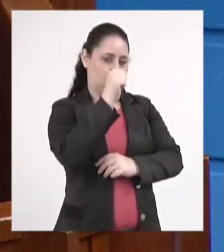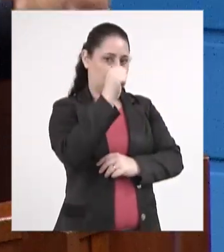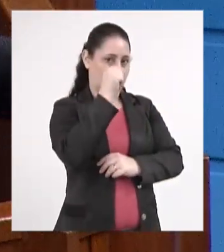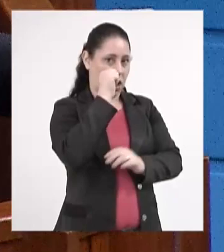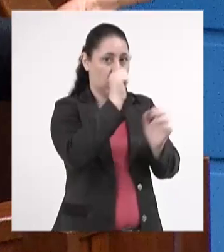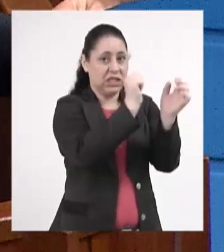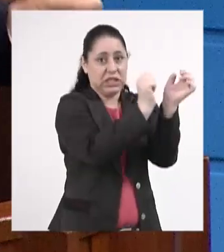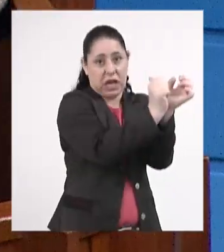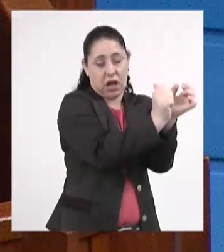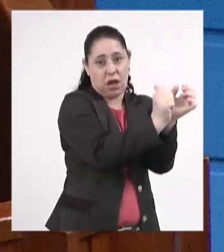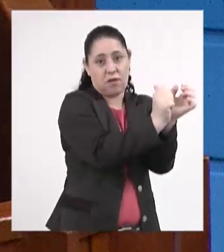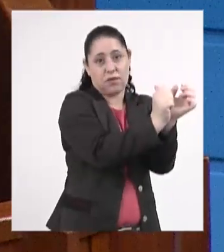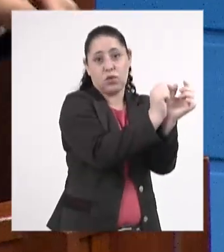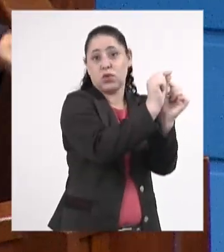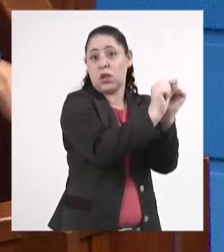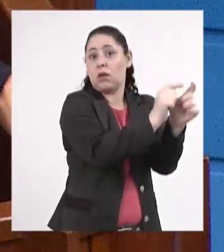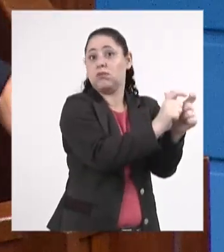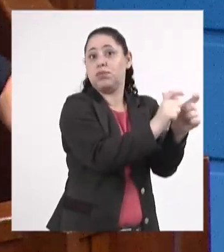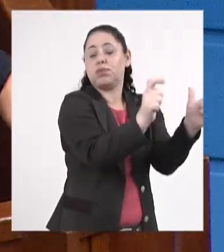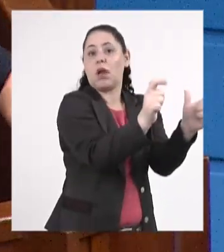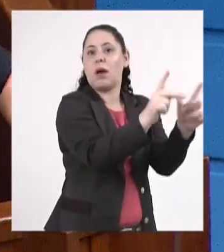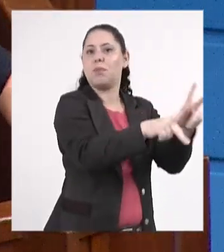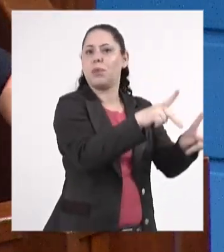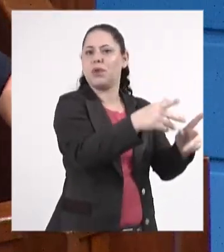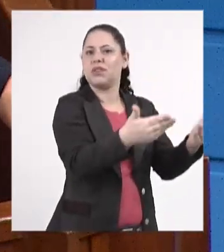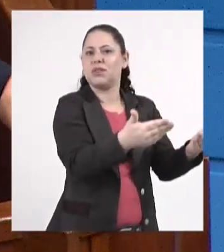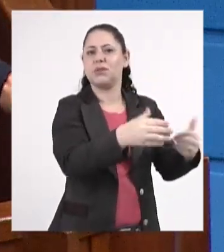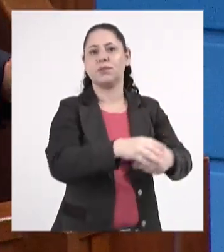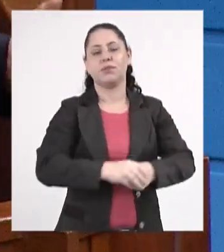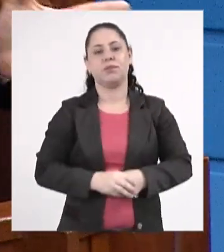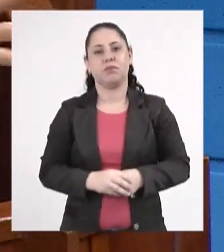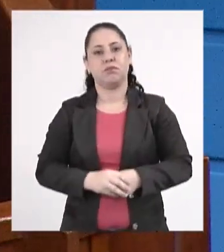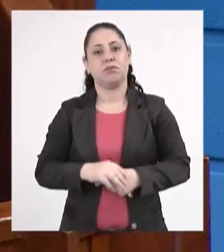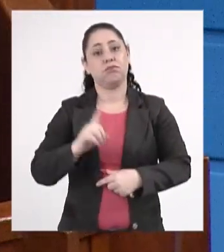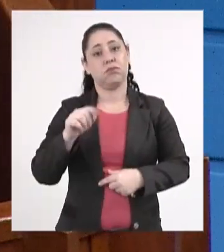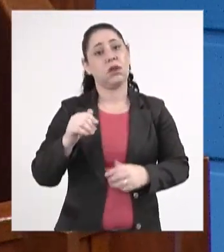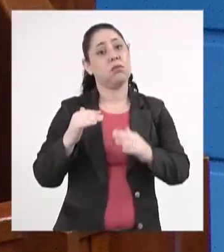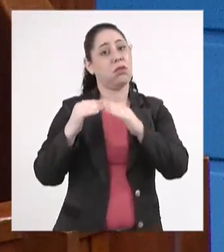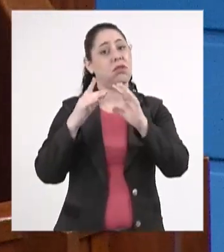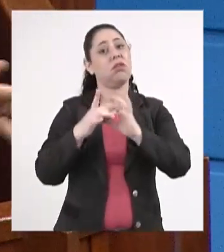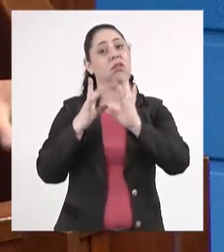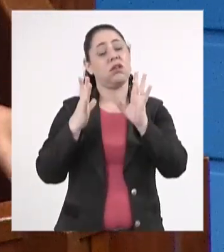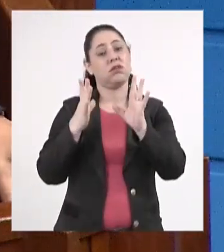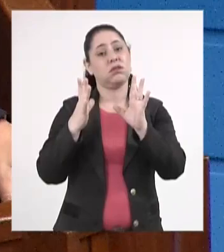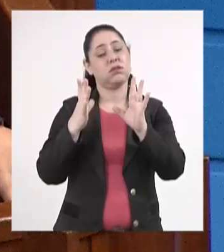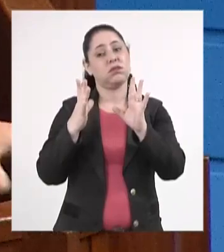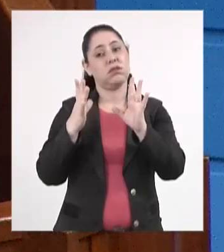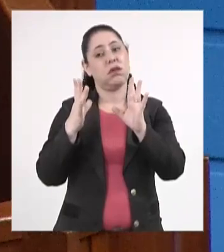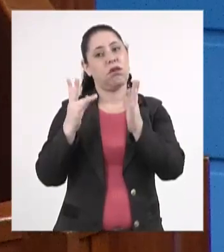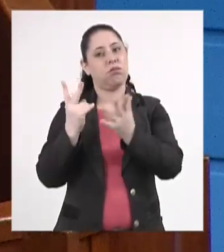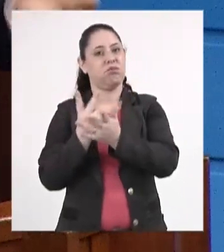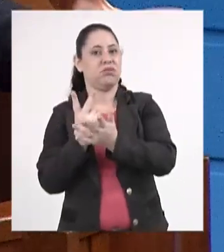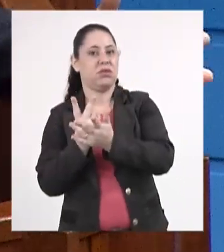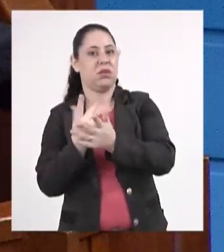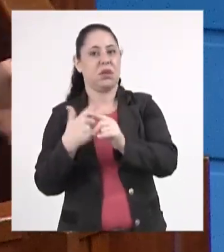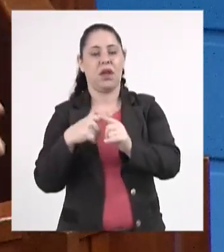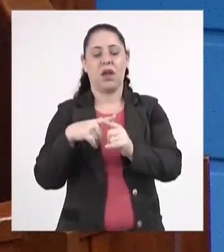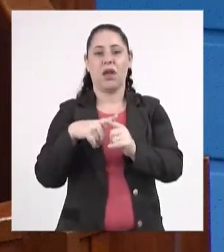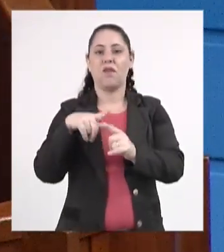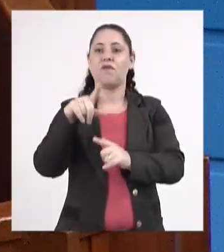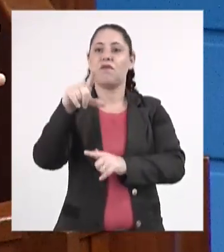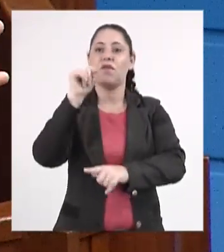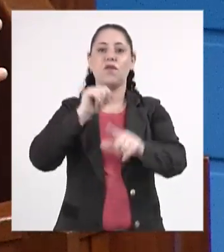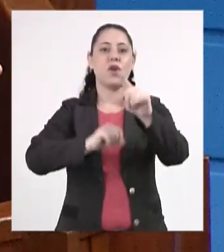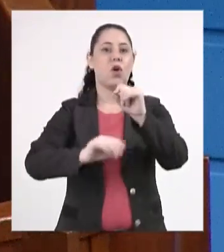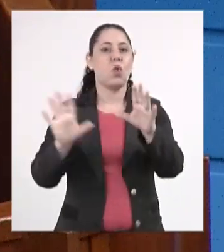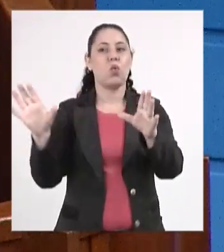os escravos, que eram a maioria da população. Então era uma democracia imperfeita, porque não era a vontade da maioria, mas